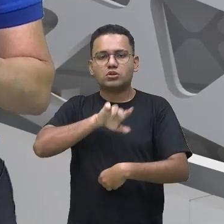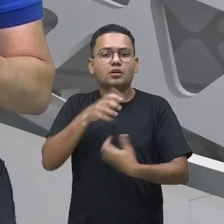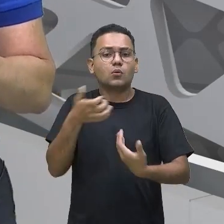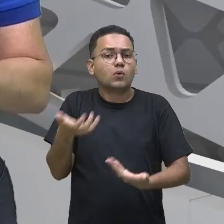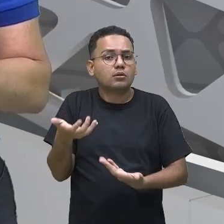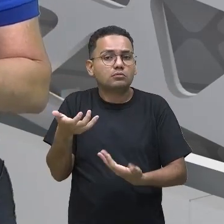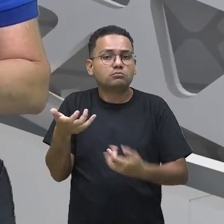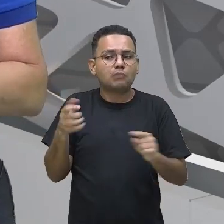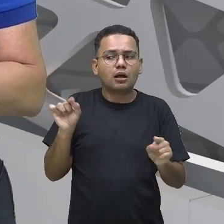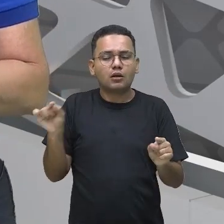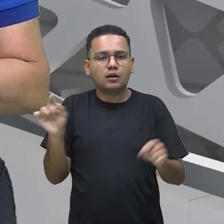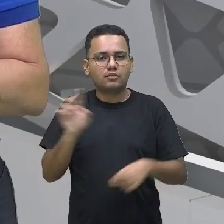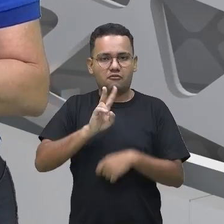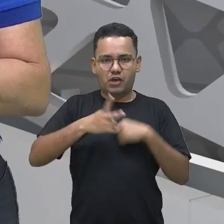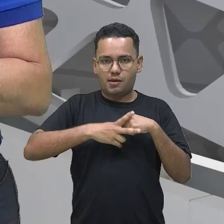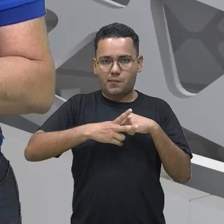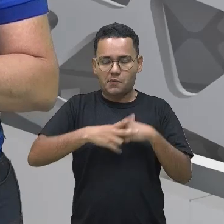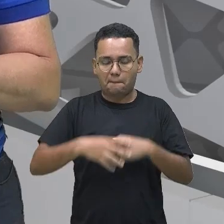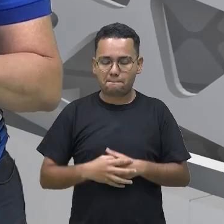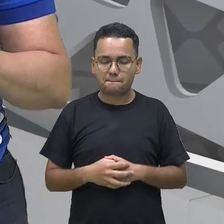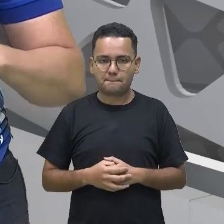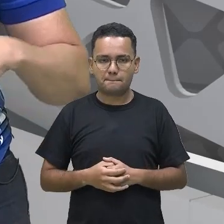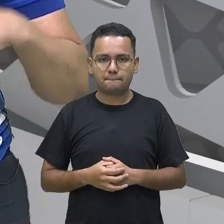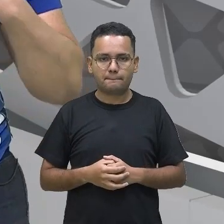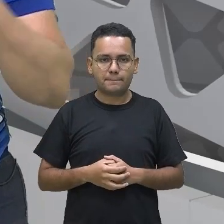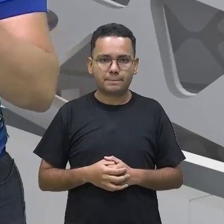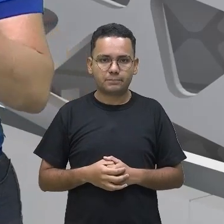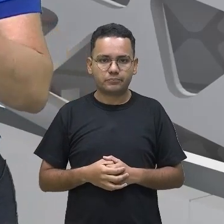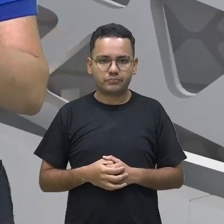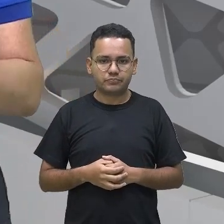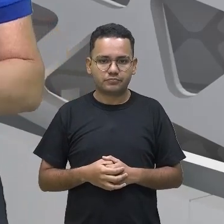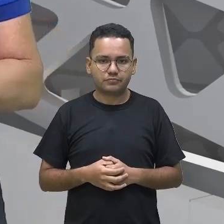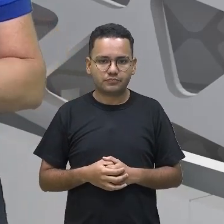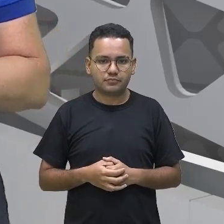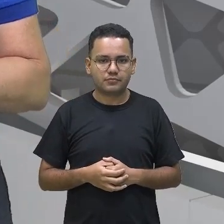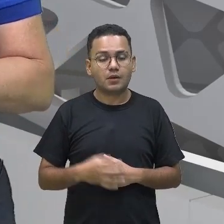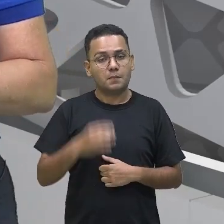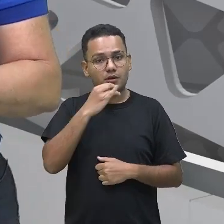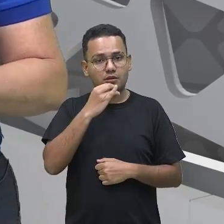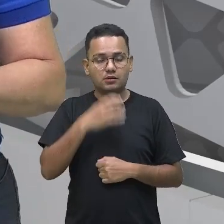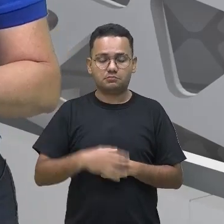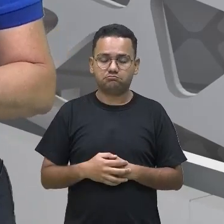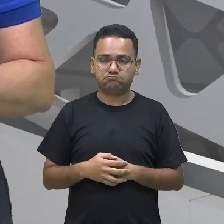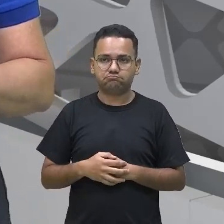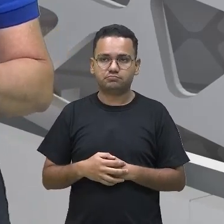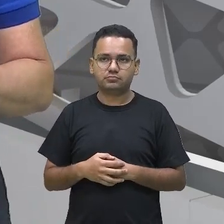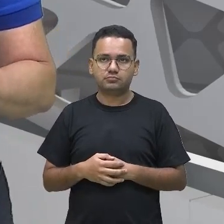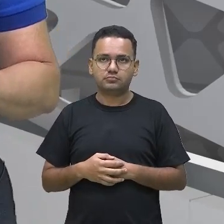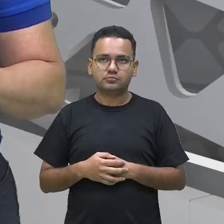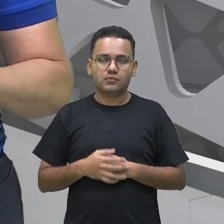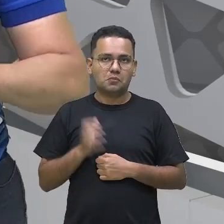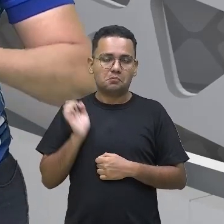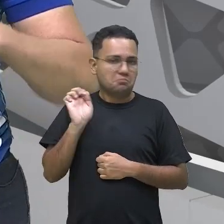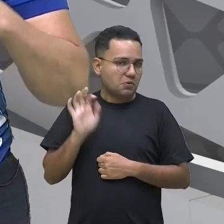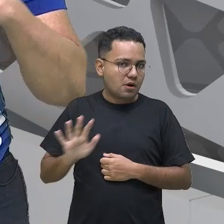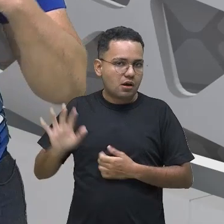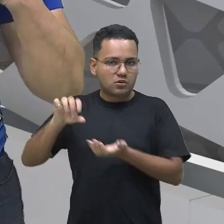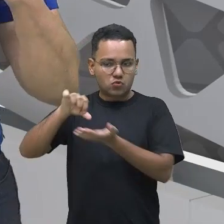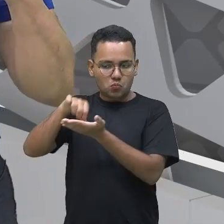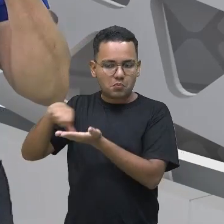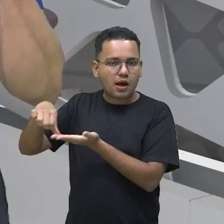Já se você for fazer um mapa, se for fazer um infográfico,